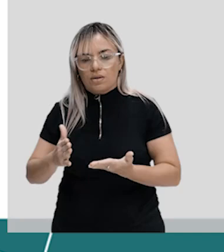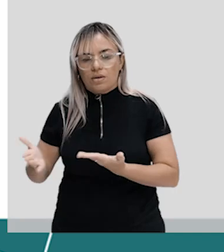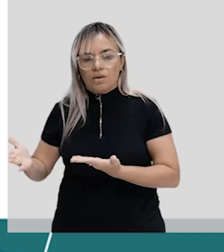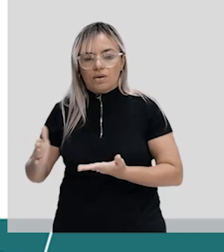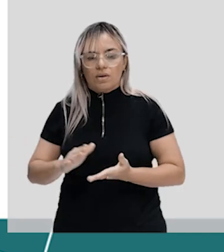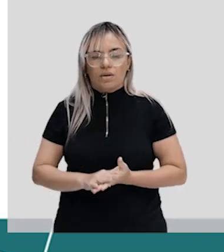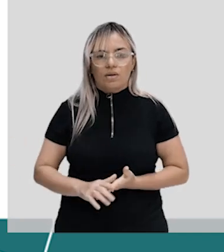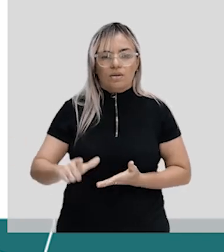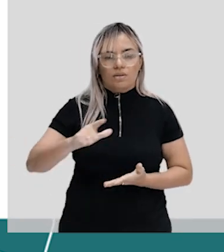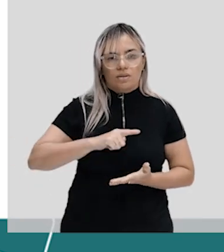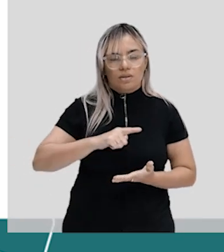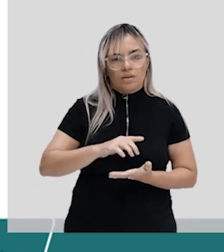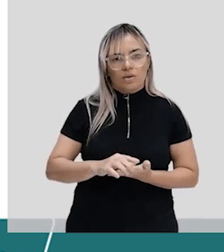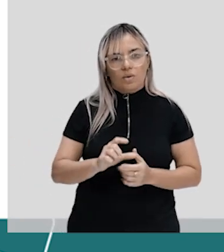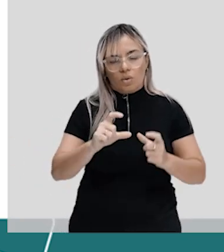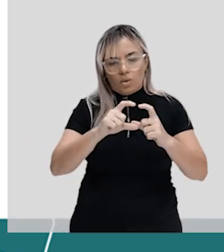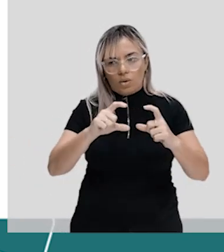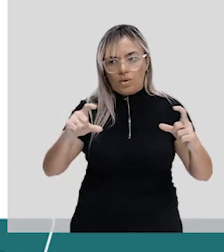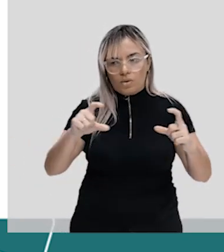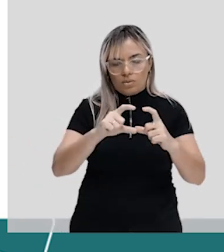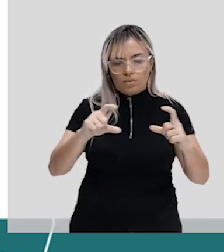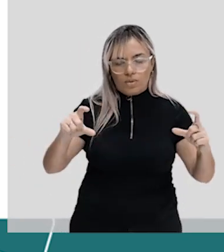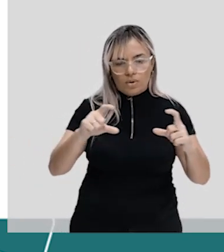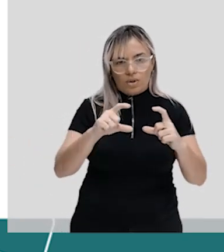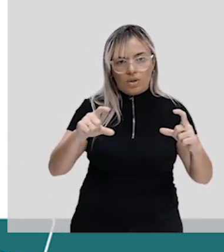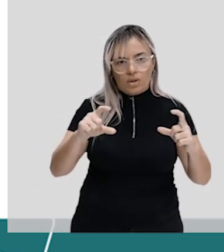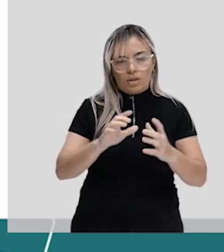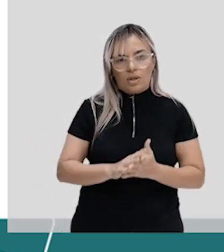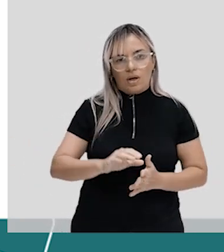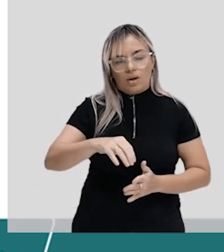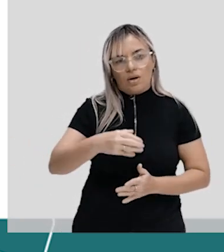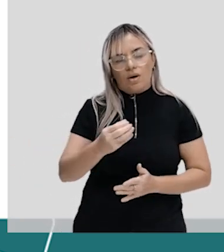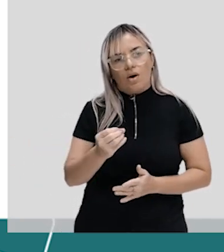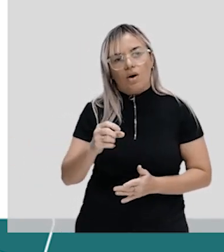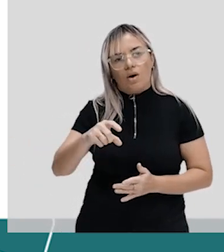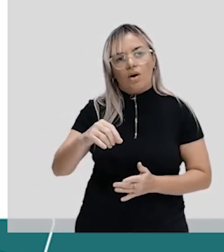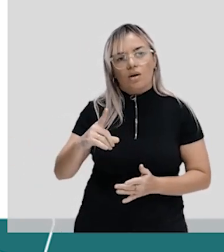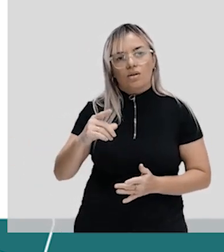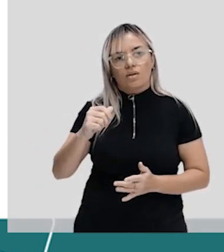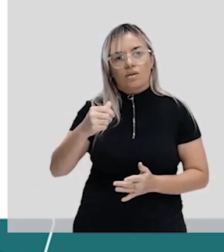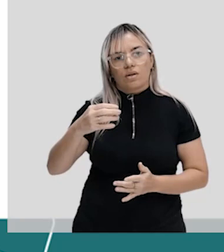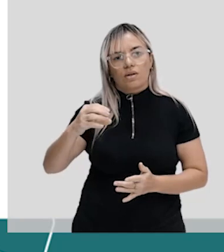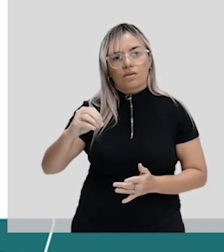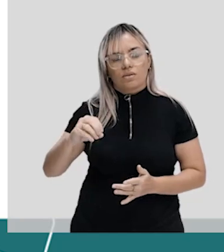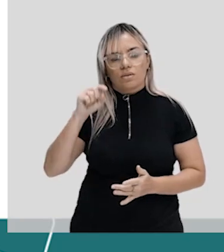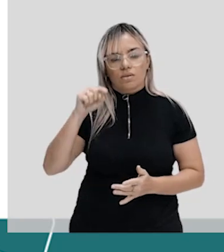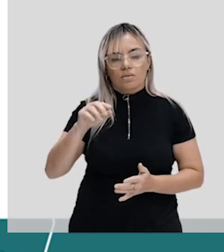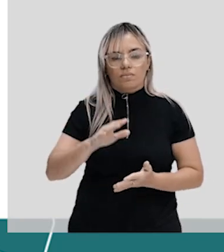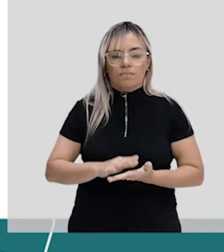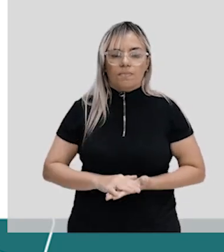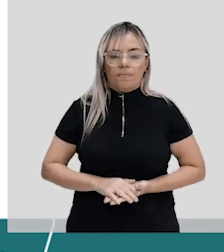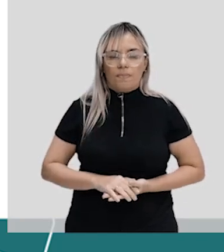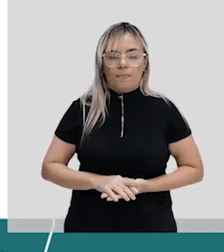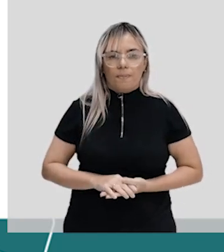um composto que está sofrendo uma oxidação, aqui nós estamos tendo uma